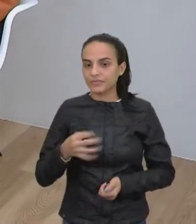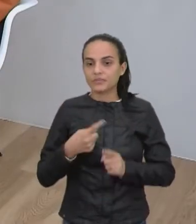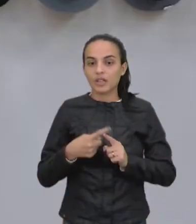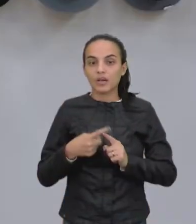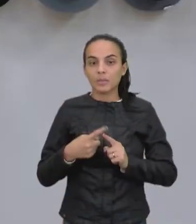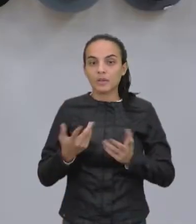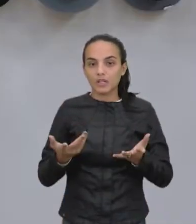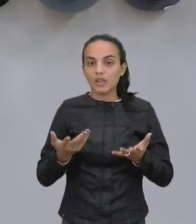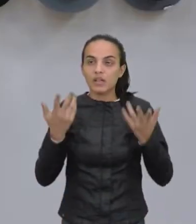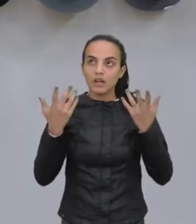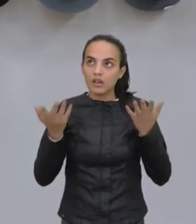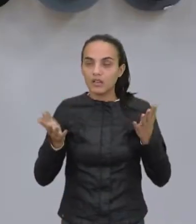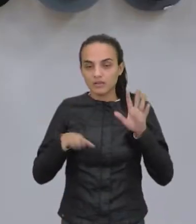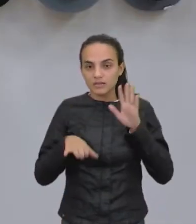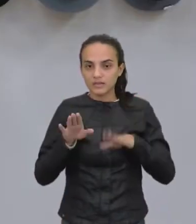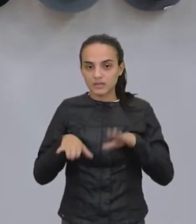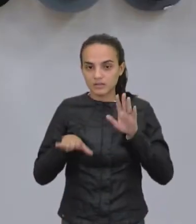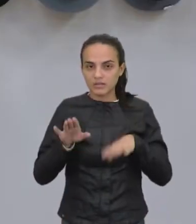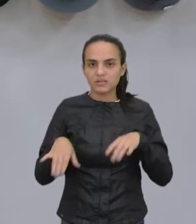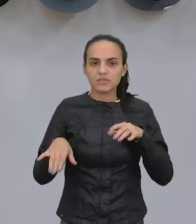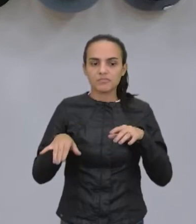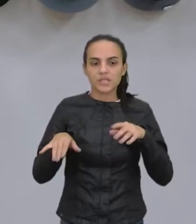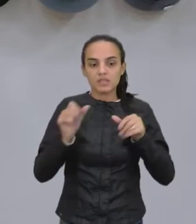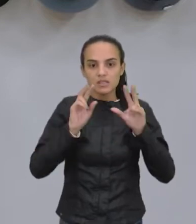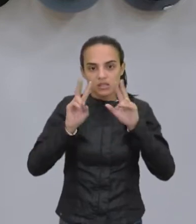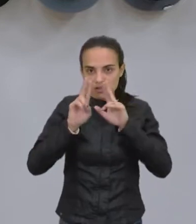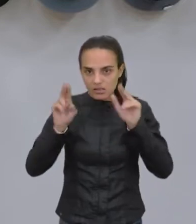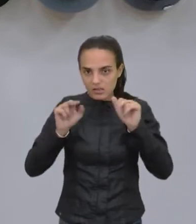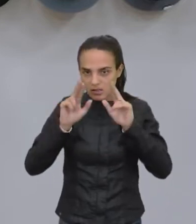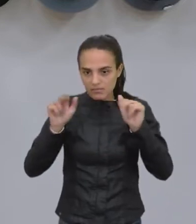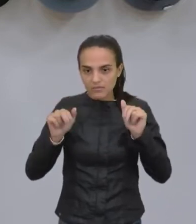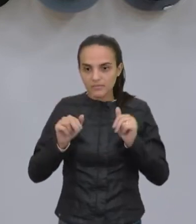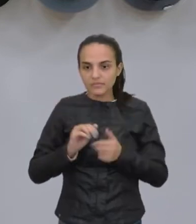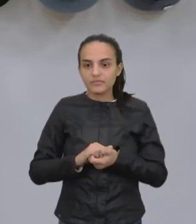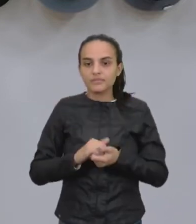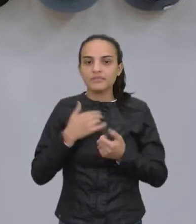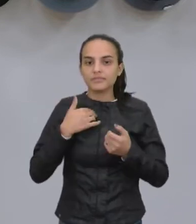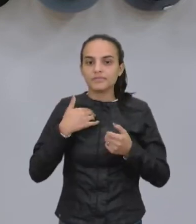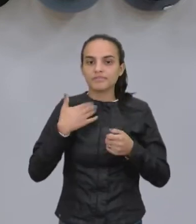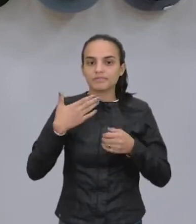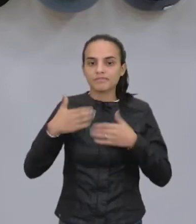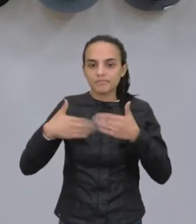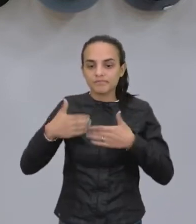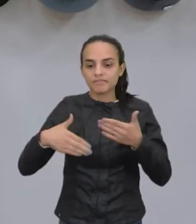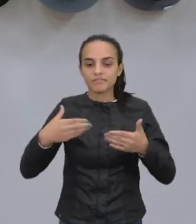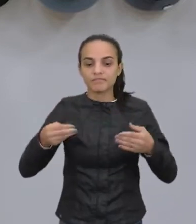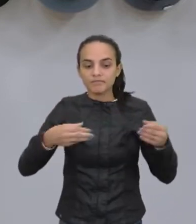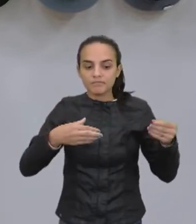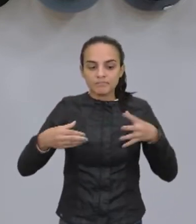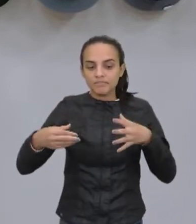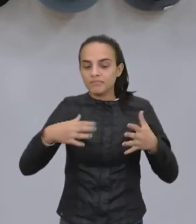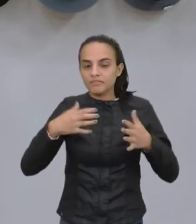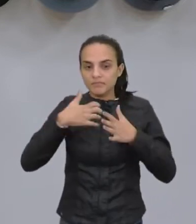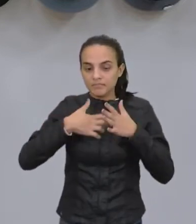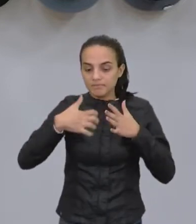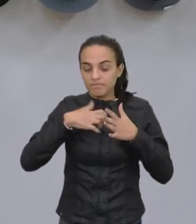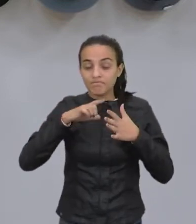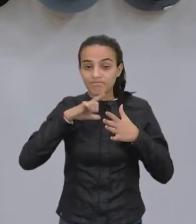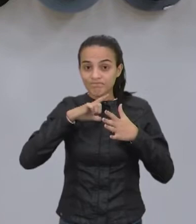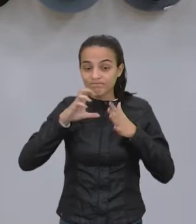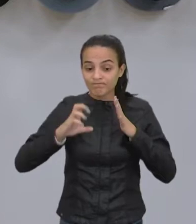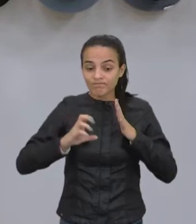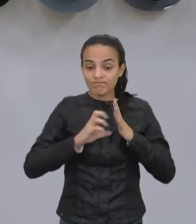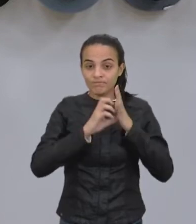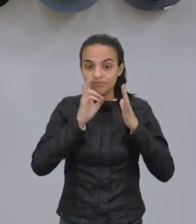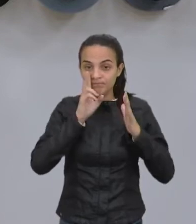normalmente, essas intervenções, principalmente desde a Revolução Industrial, têm gerado grande impacto no